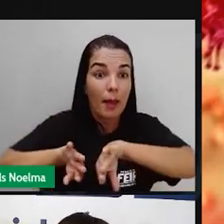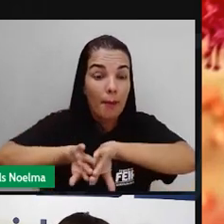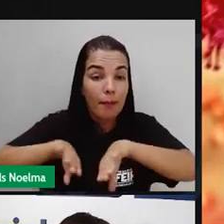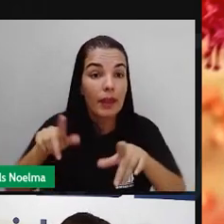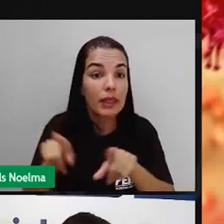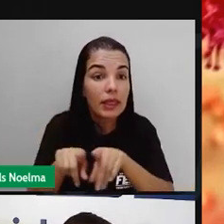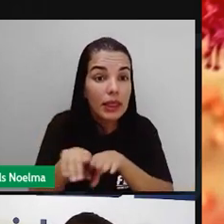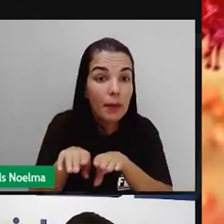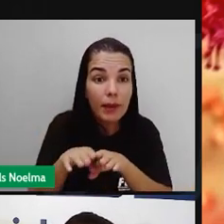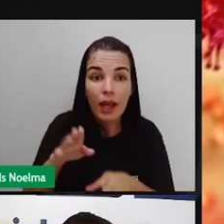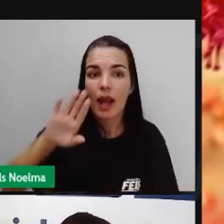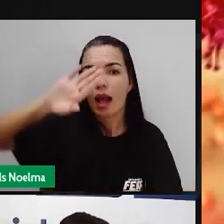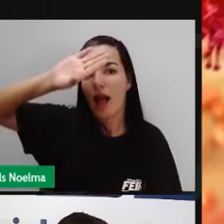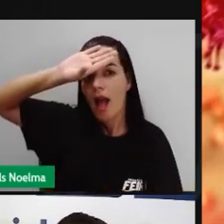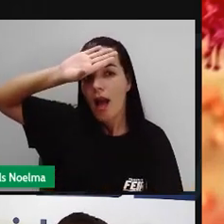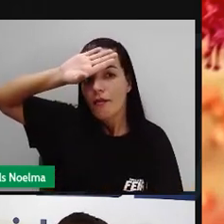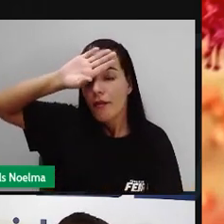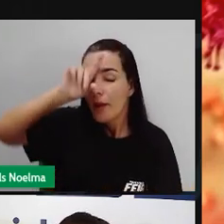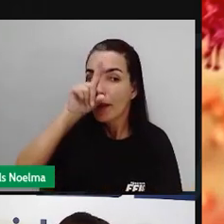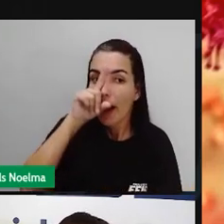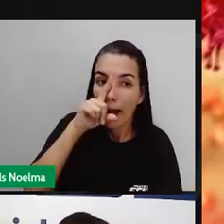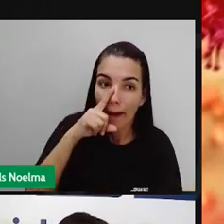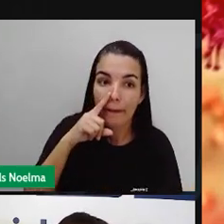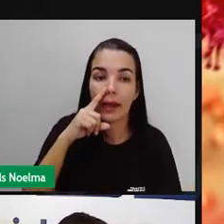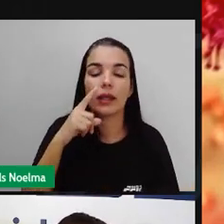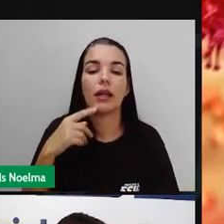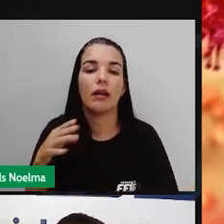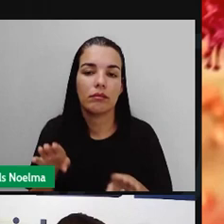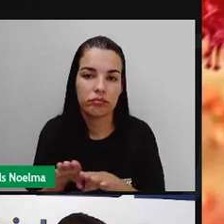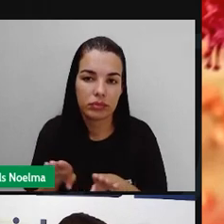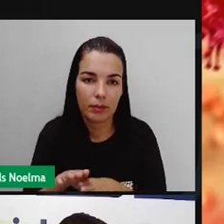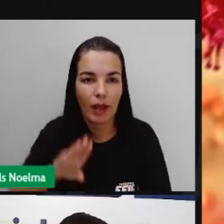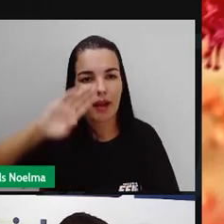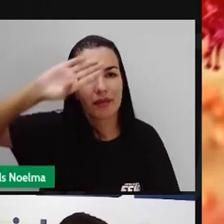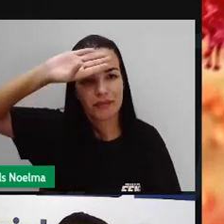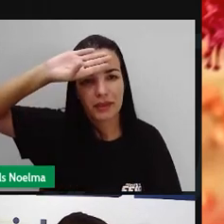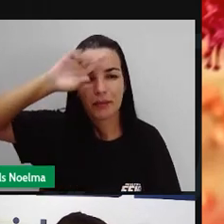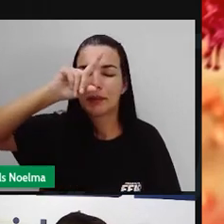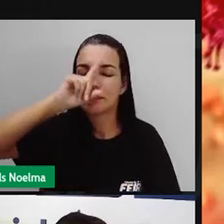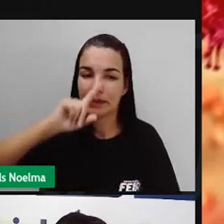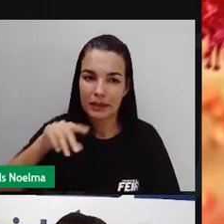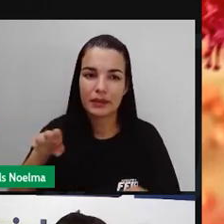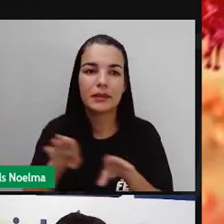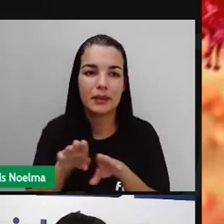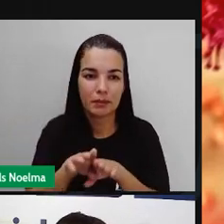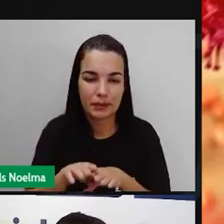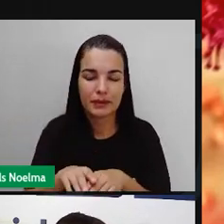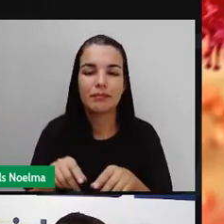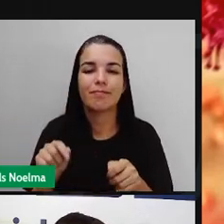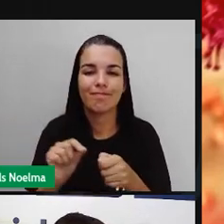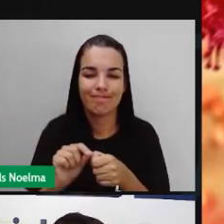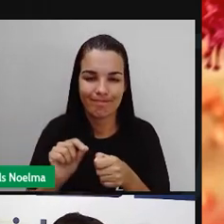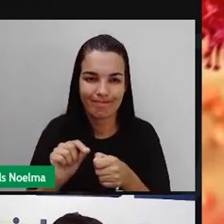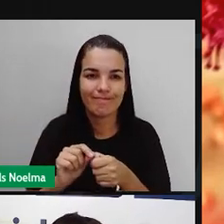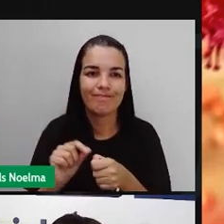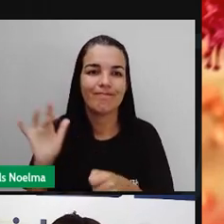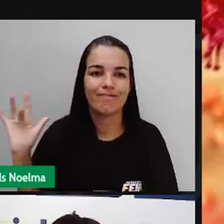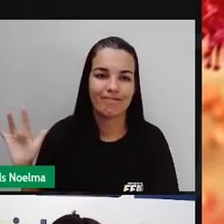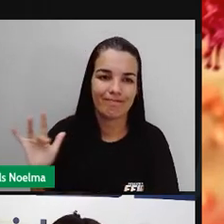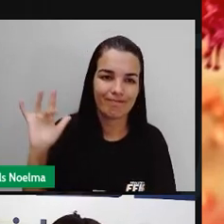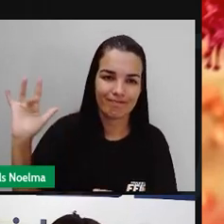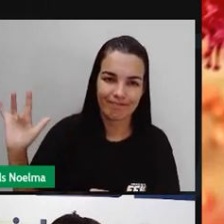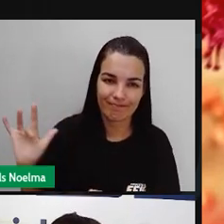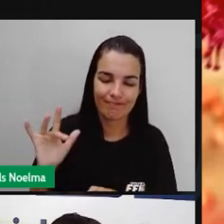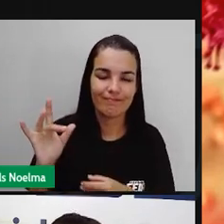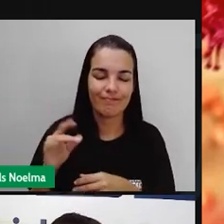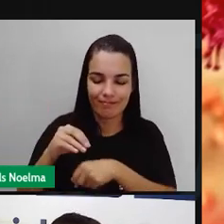febre amarela também, que a Pro não falou pra vocês aí no início, também é causada pelo Aedes aegypti, né? Por